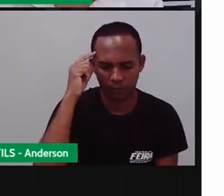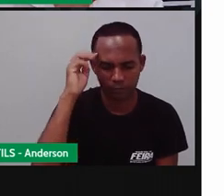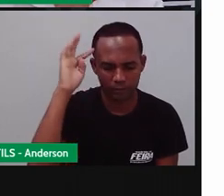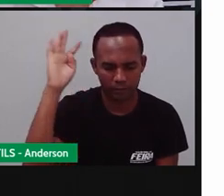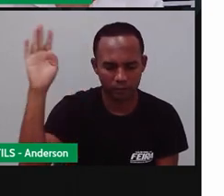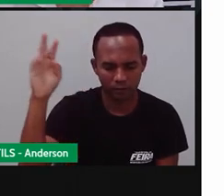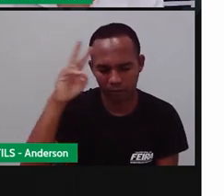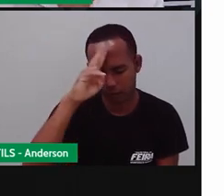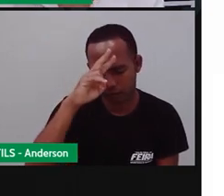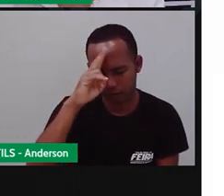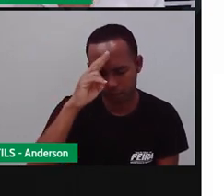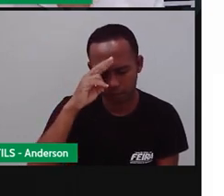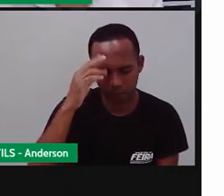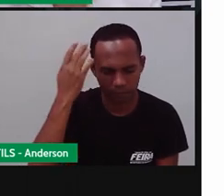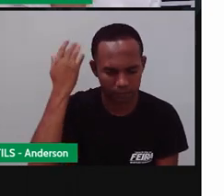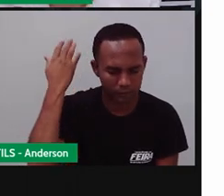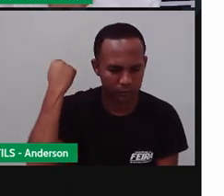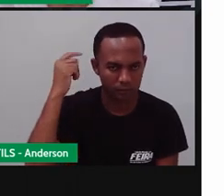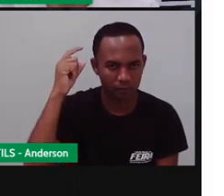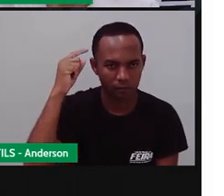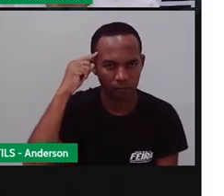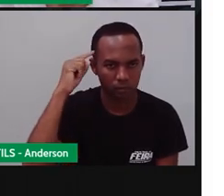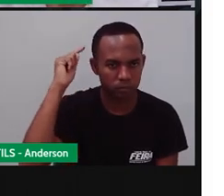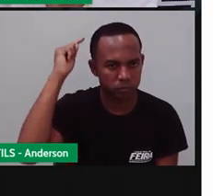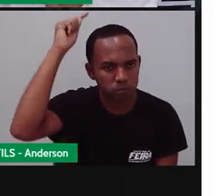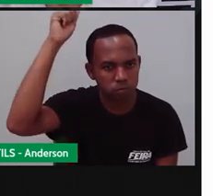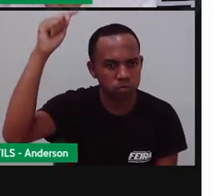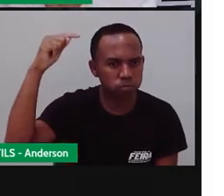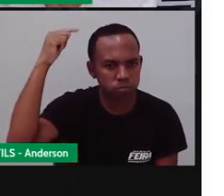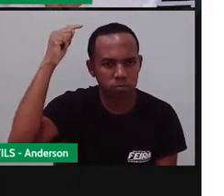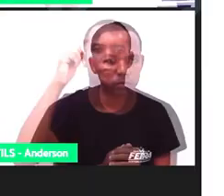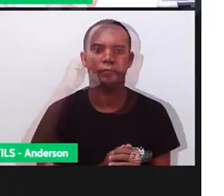Tocar. Então, isso é o substantivo abstrato.